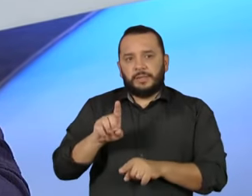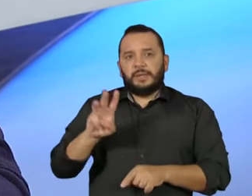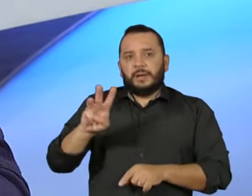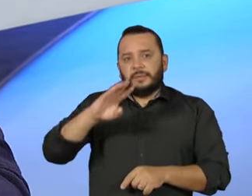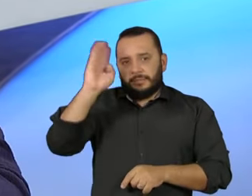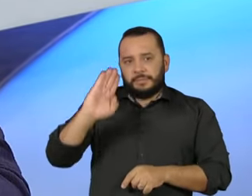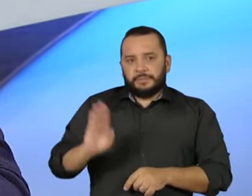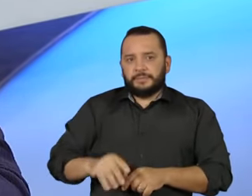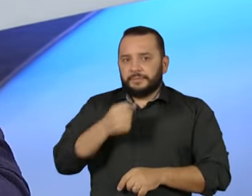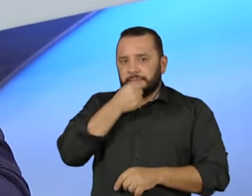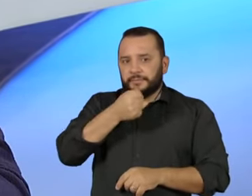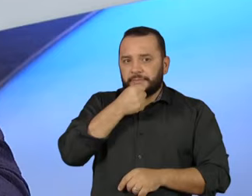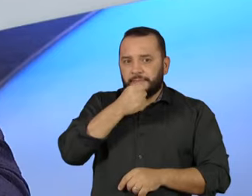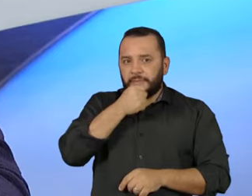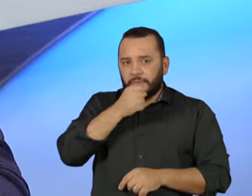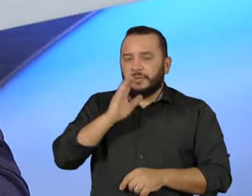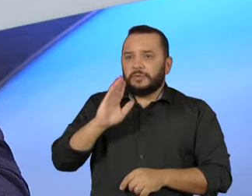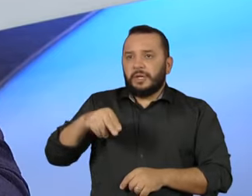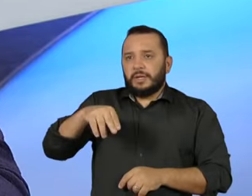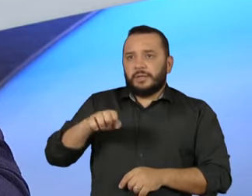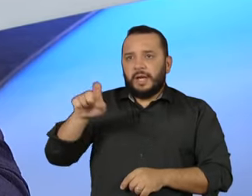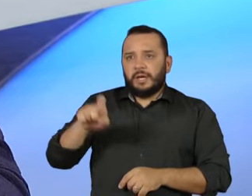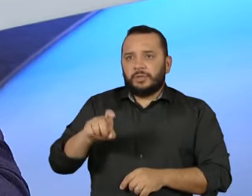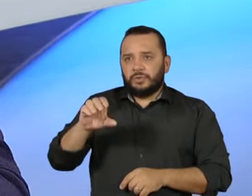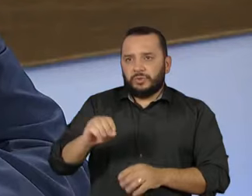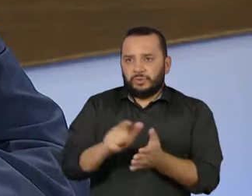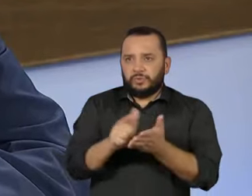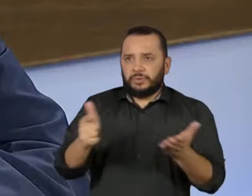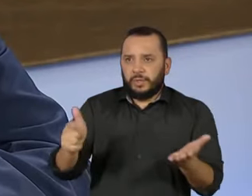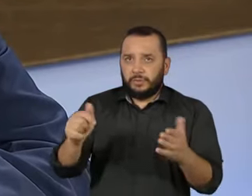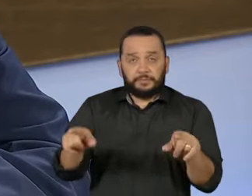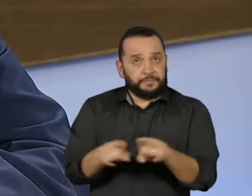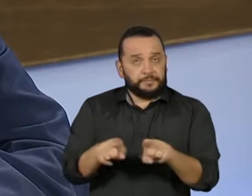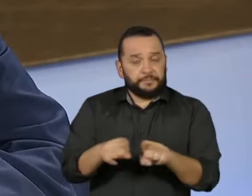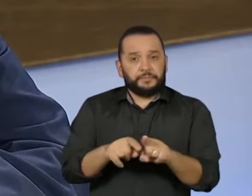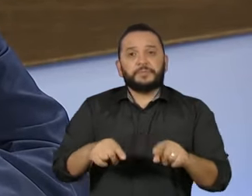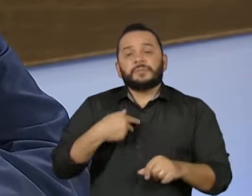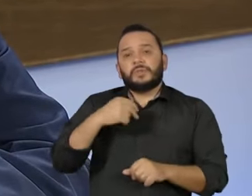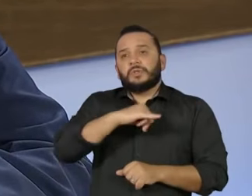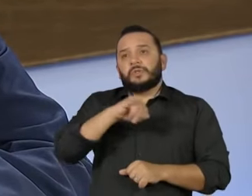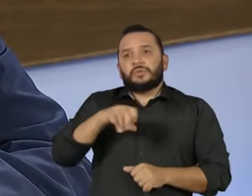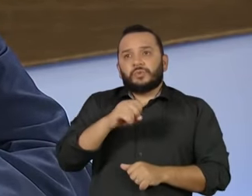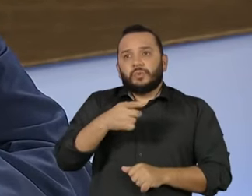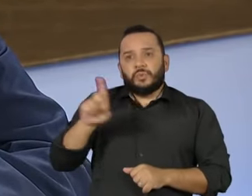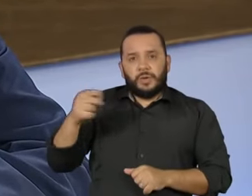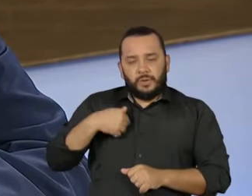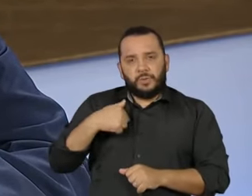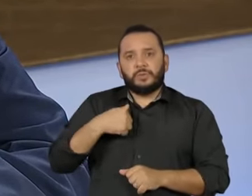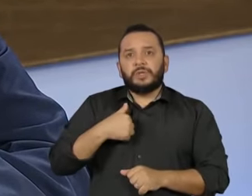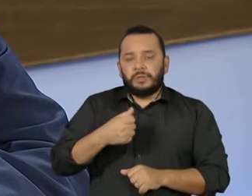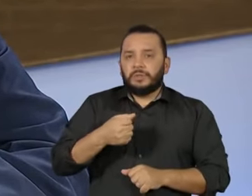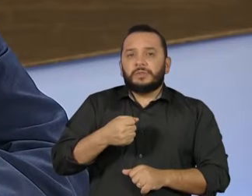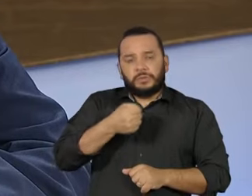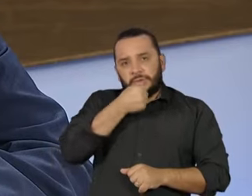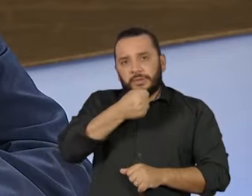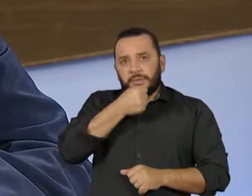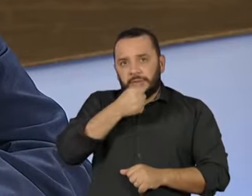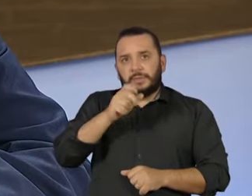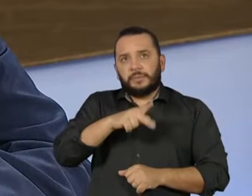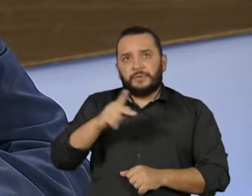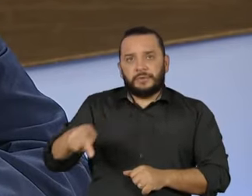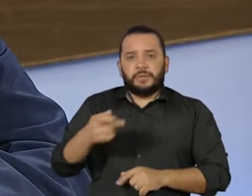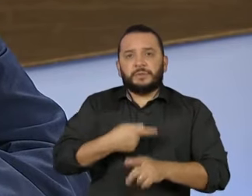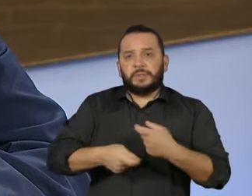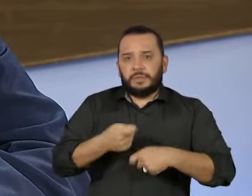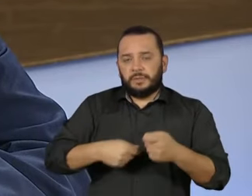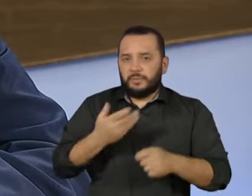repórter do podcast Politiquês do Nexo Jornal. João Vilaverde, jornalista e professor de administração pública